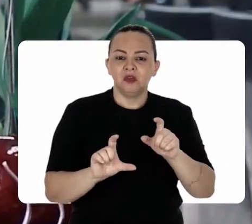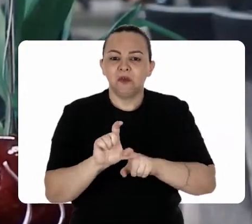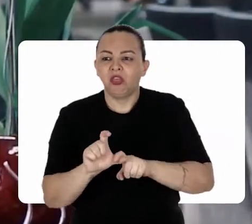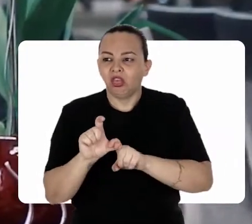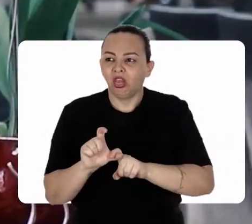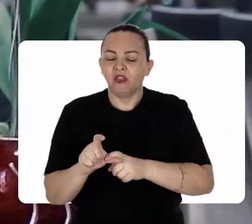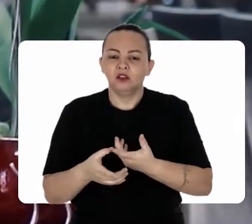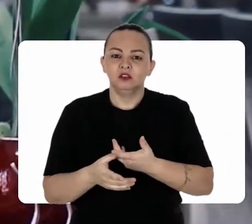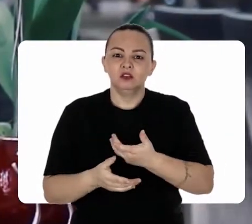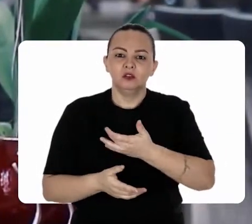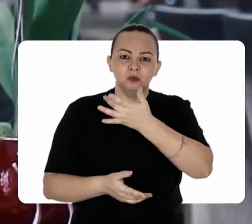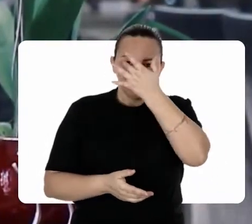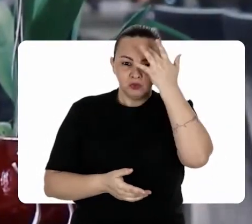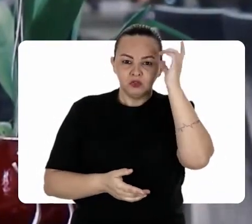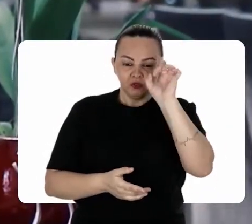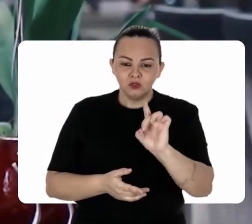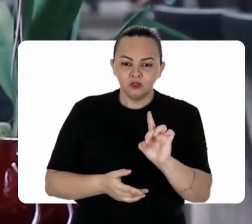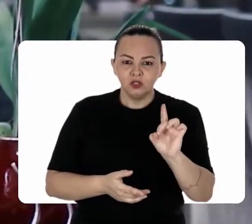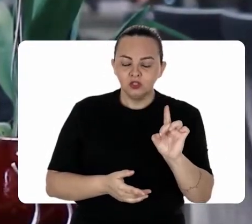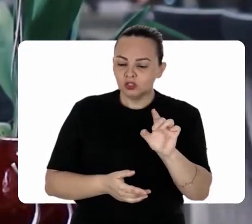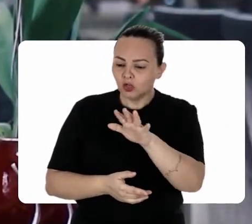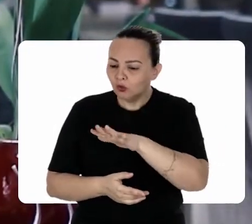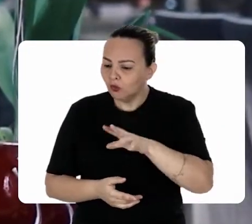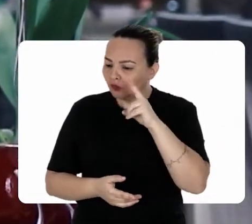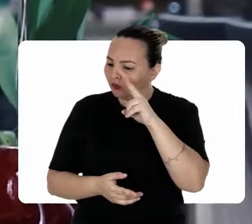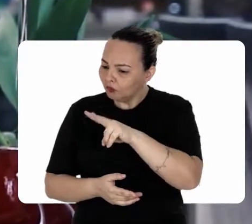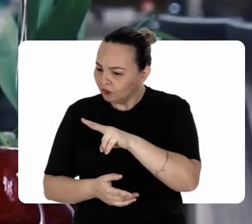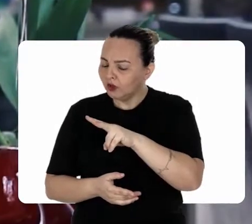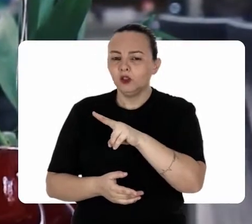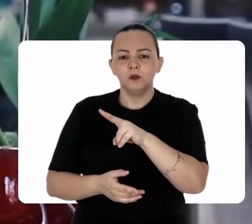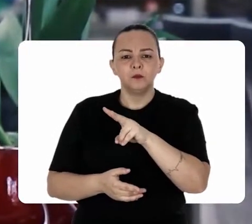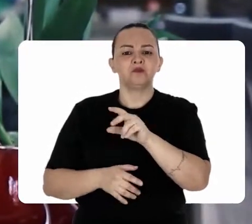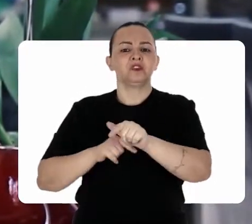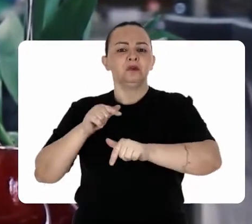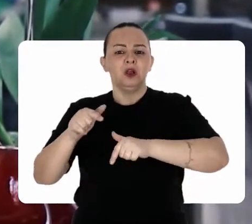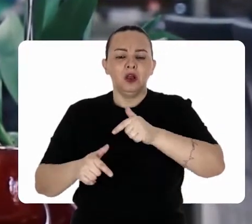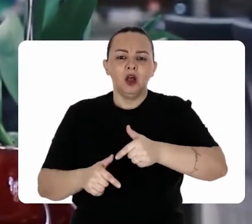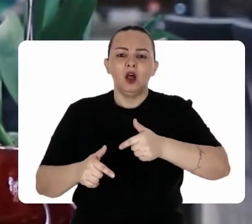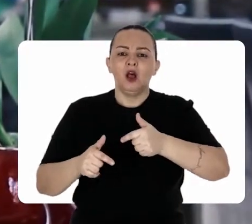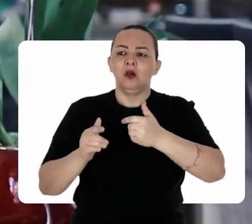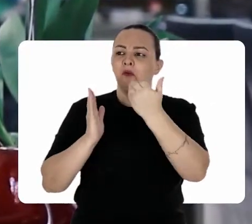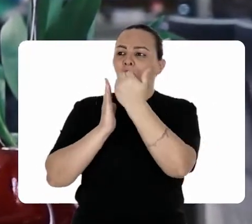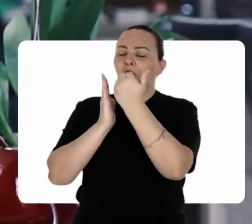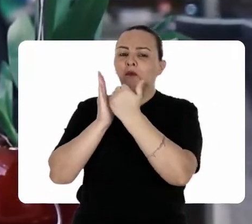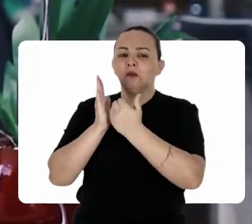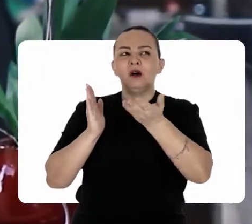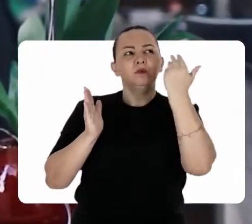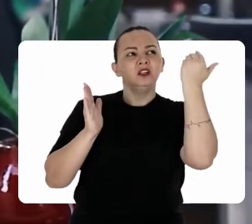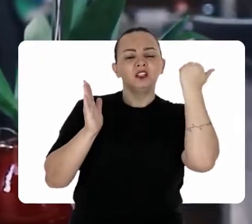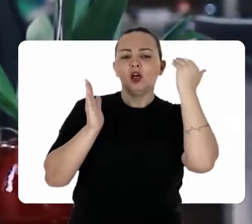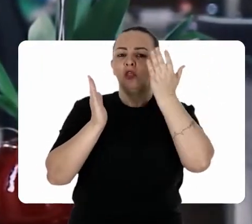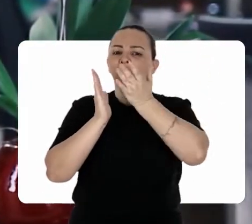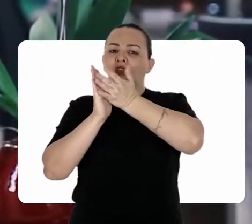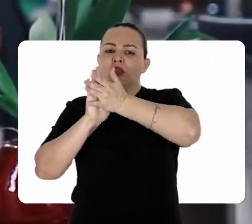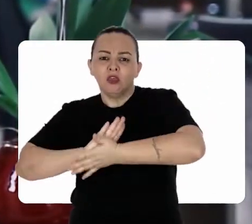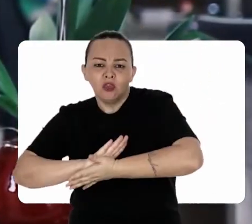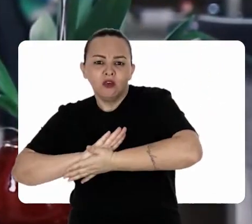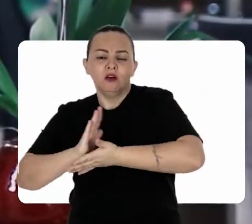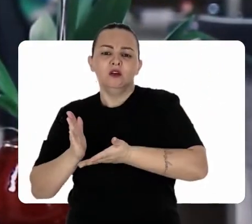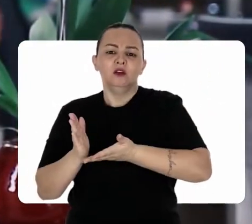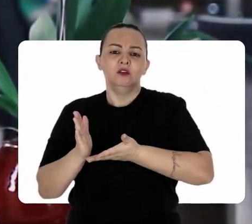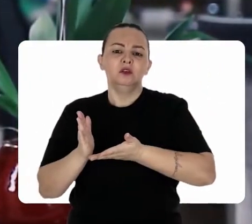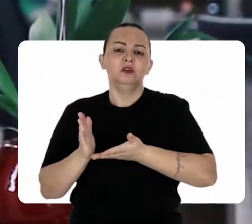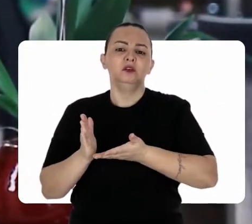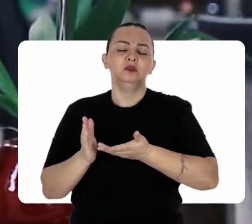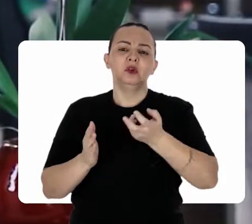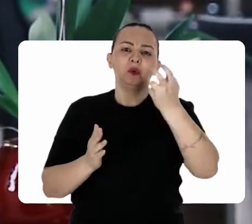partir do momento que você vê uma pessoa com deficiência pela rua, que bate de frente com todos esses estigmas que são